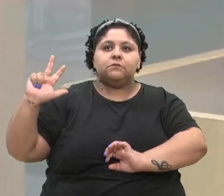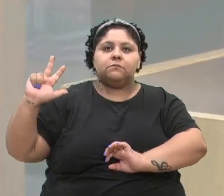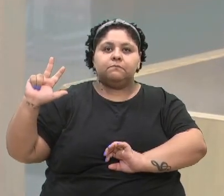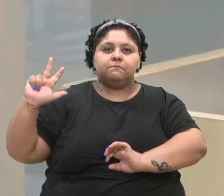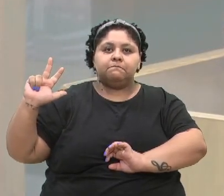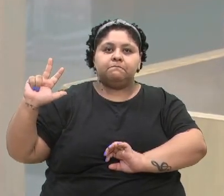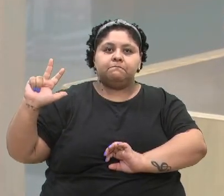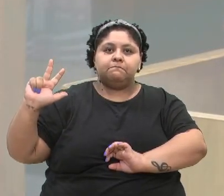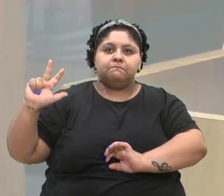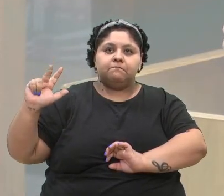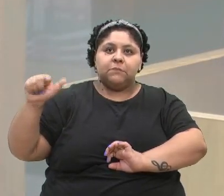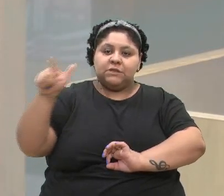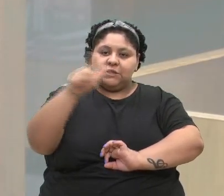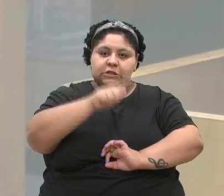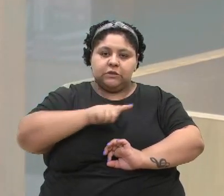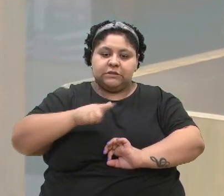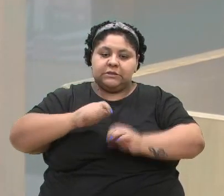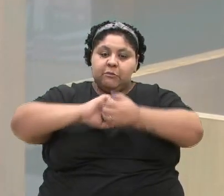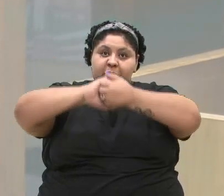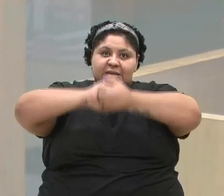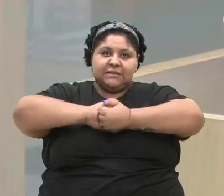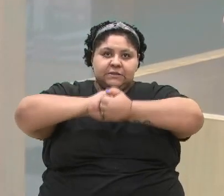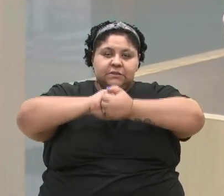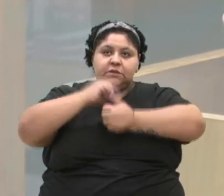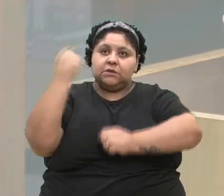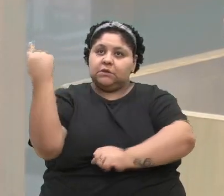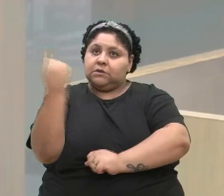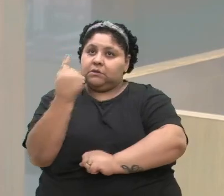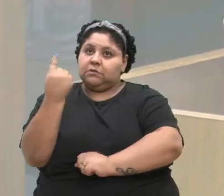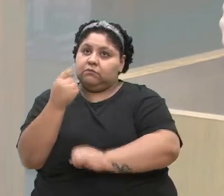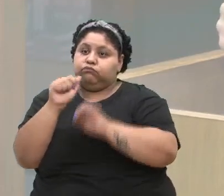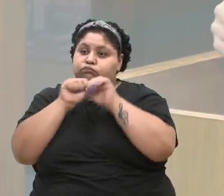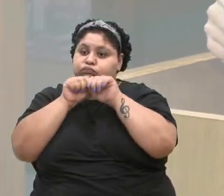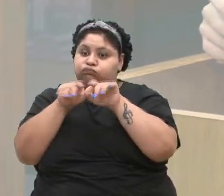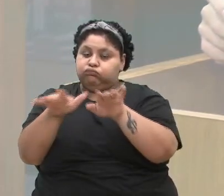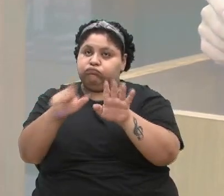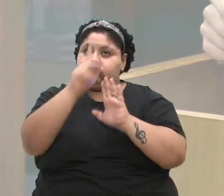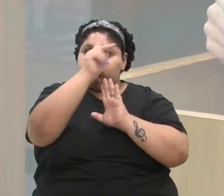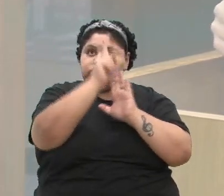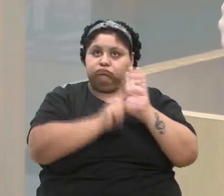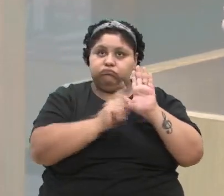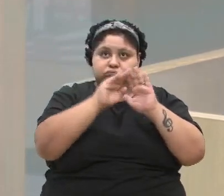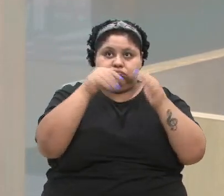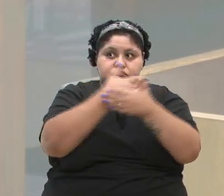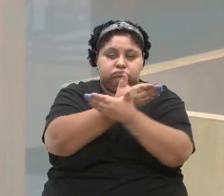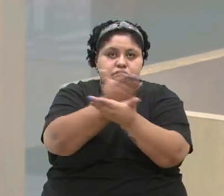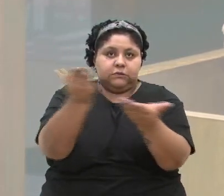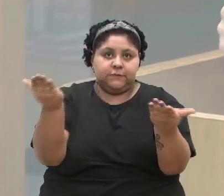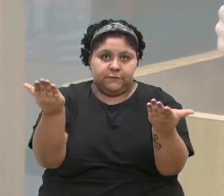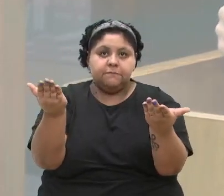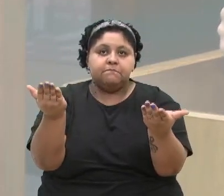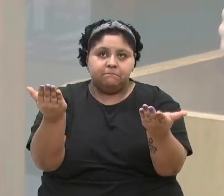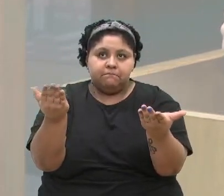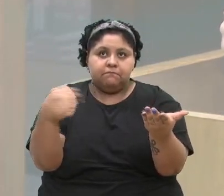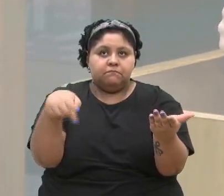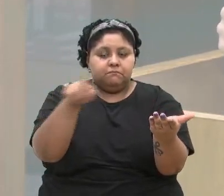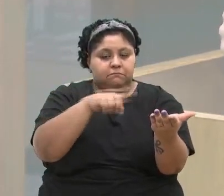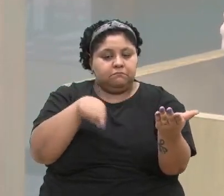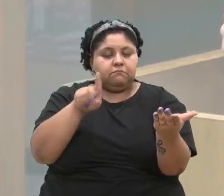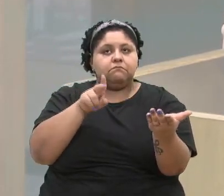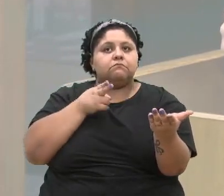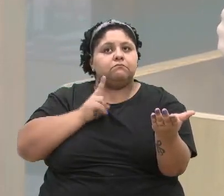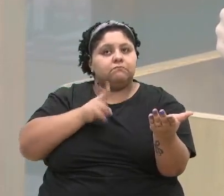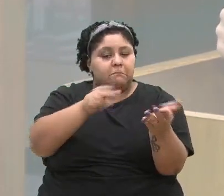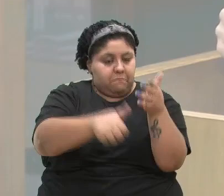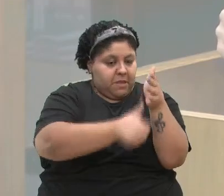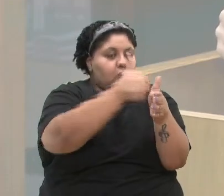nossas companheiras. Um deles é a proposição, esse projeto é aberto para a contribuição dos vereadores, para a gente modificar, para a